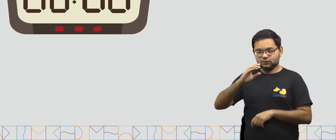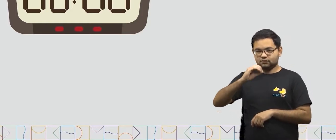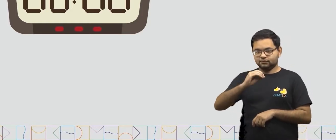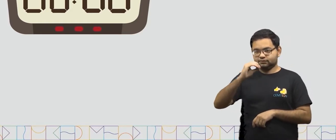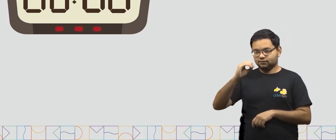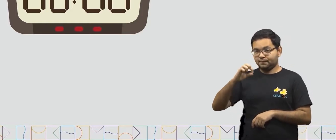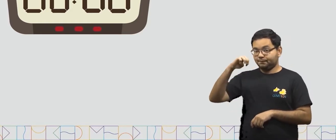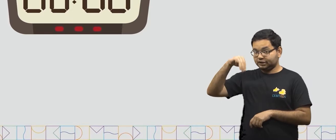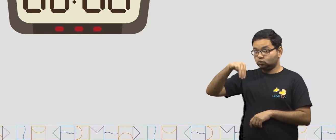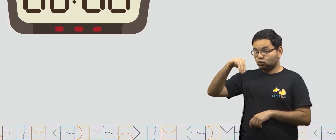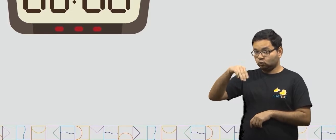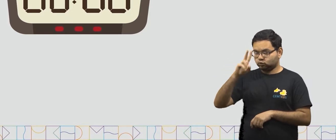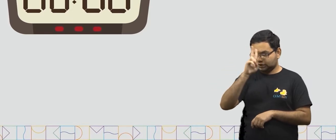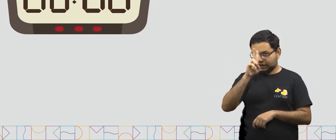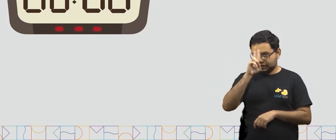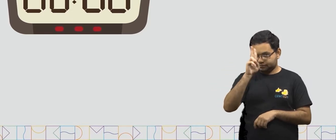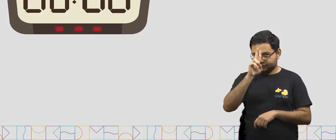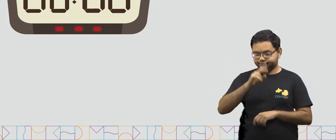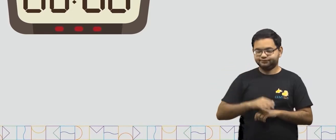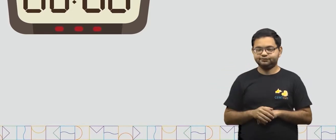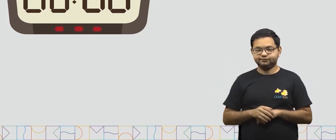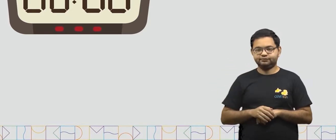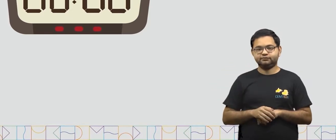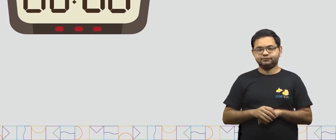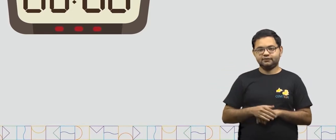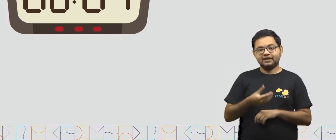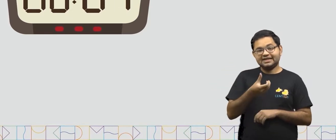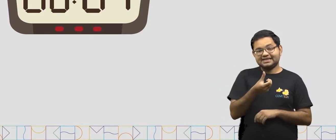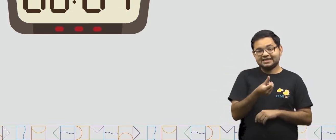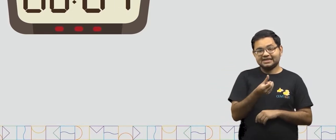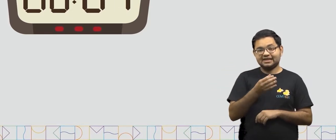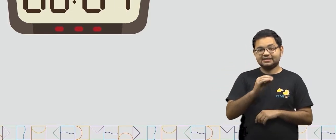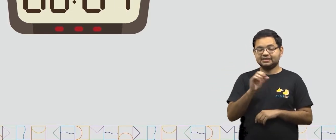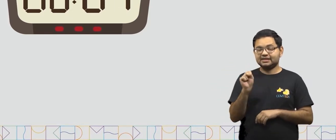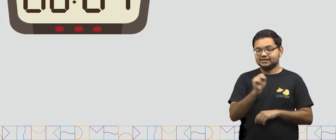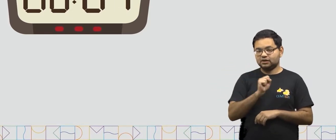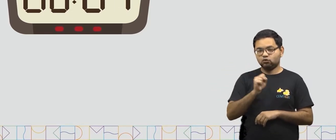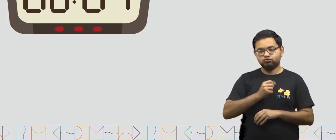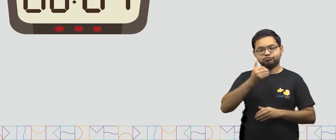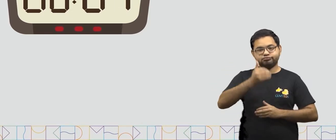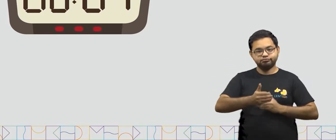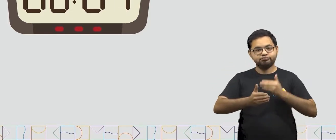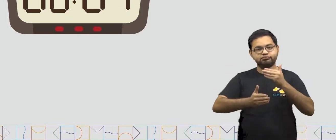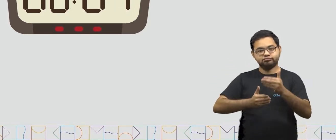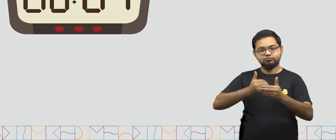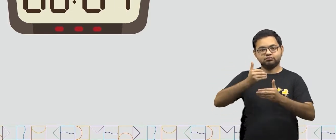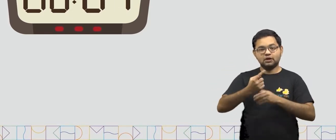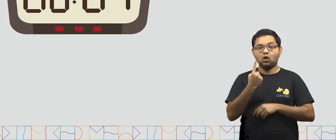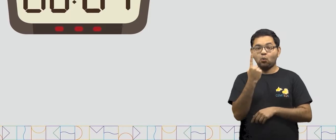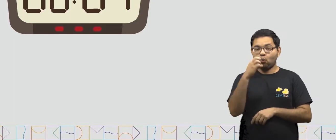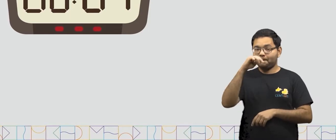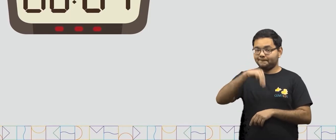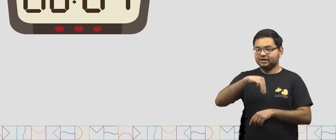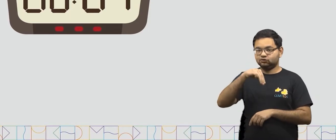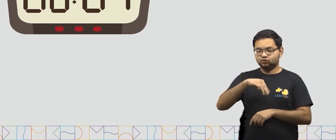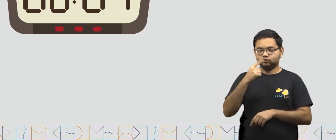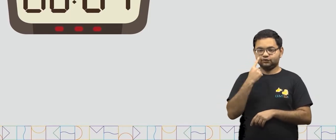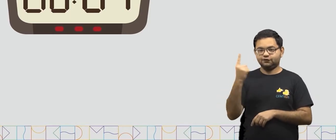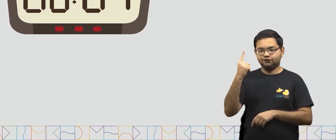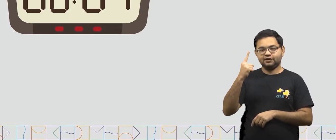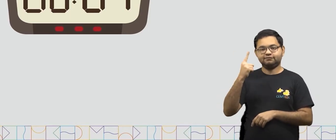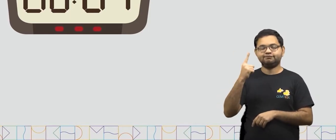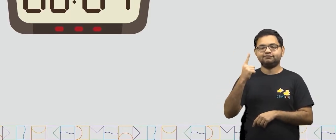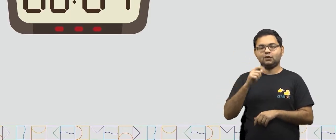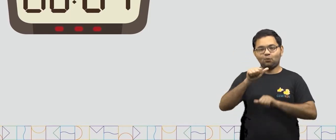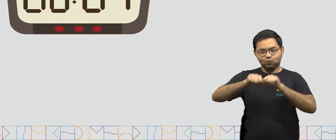A cada 60 segundos, nós temos 1 minuto. E ele é acrescentado.